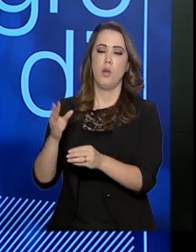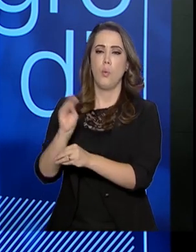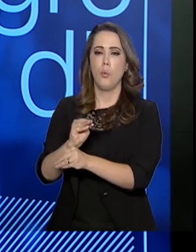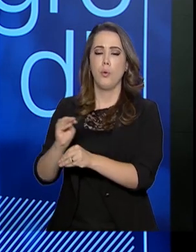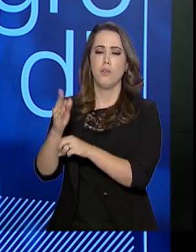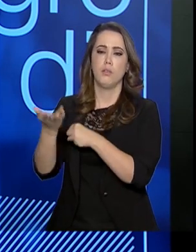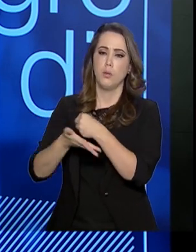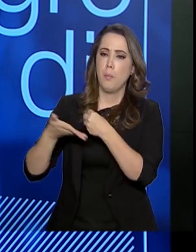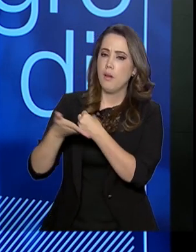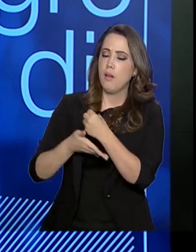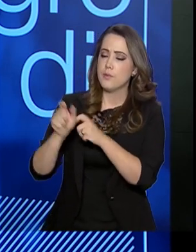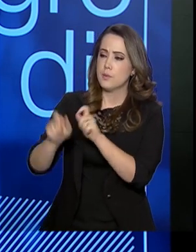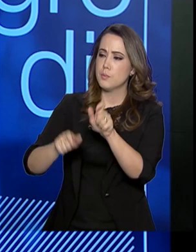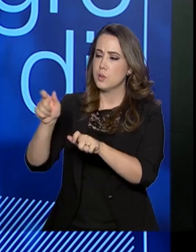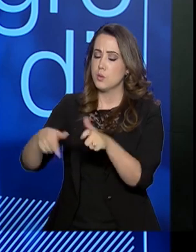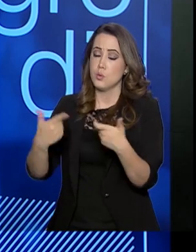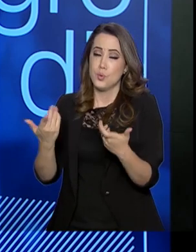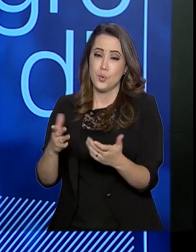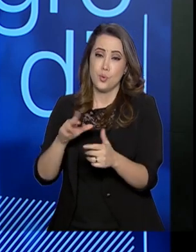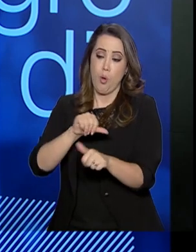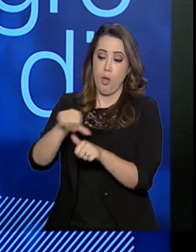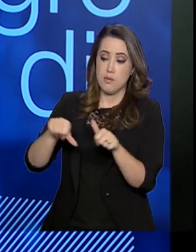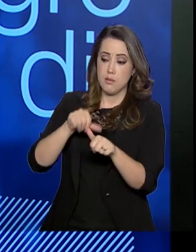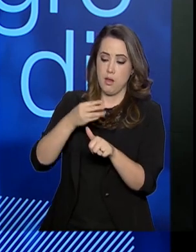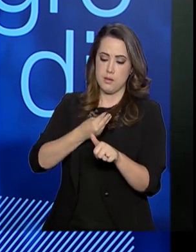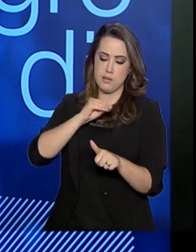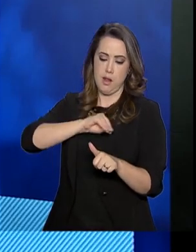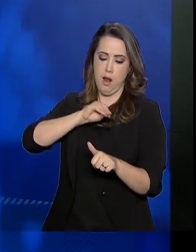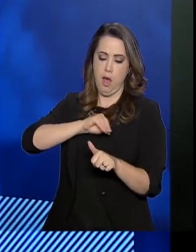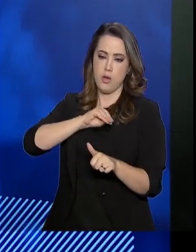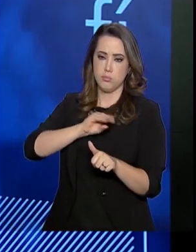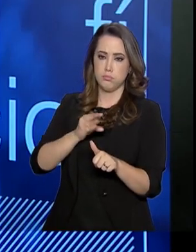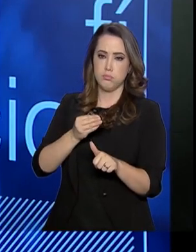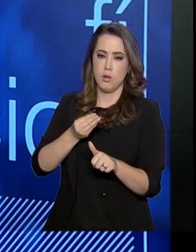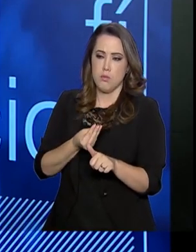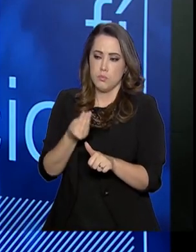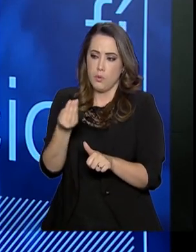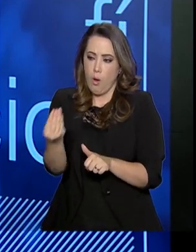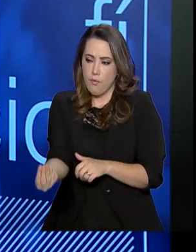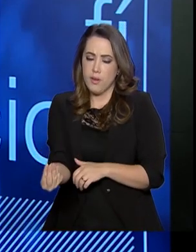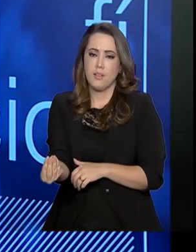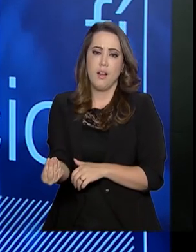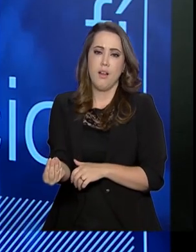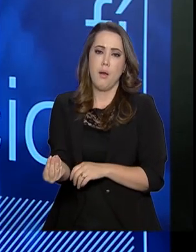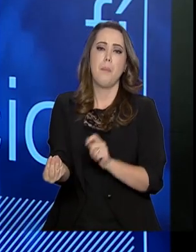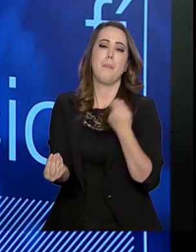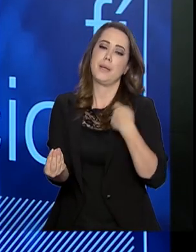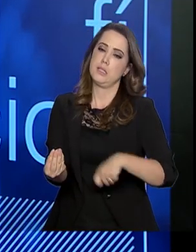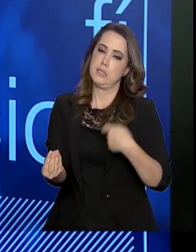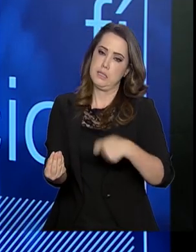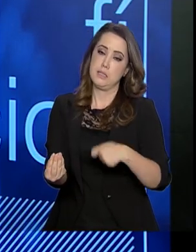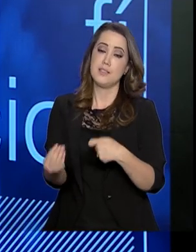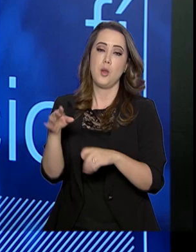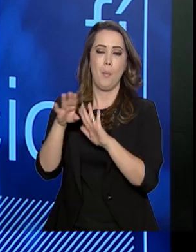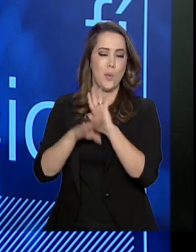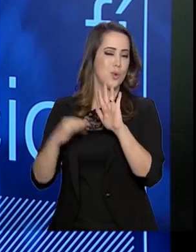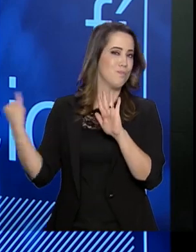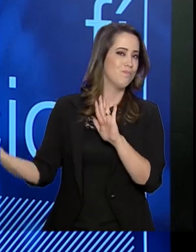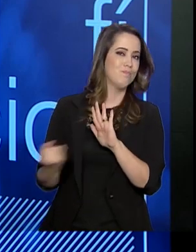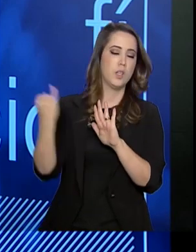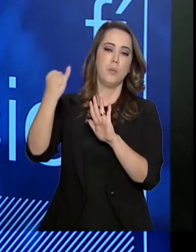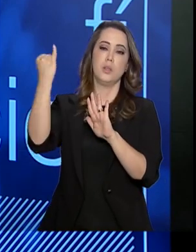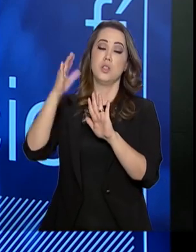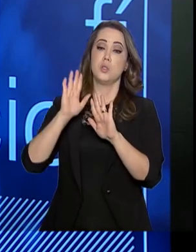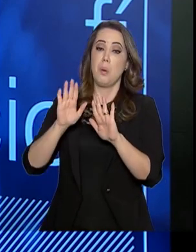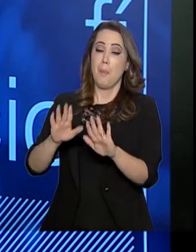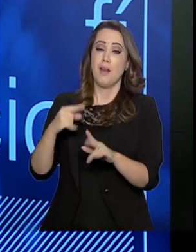assistência básica a essas pessoas no campo da transferência de renda é necessário. E ele é um programa de sucesso, mas